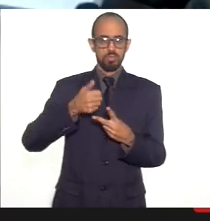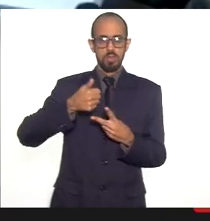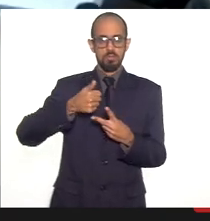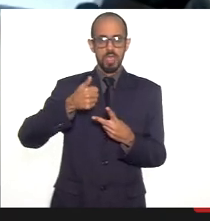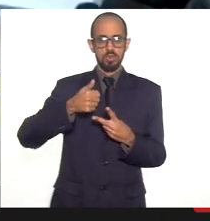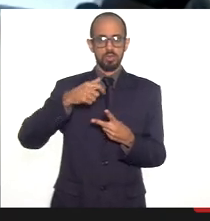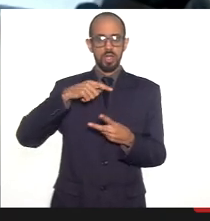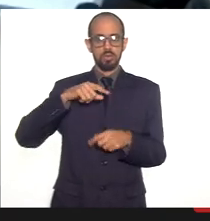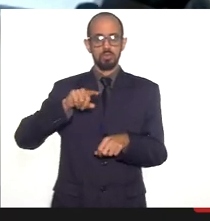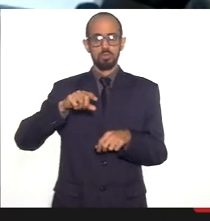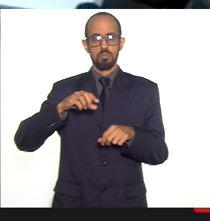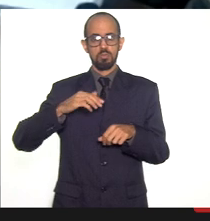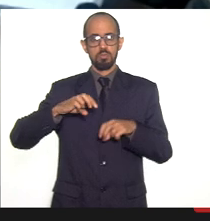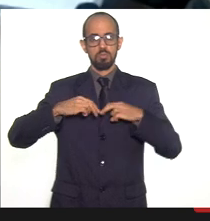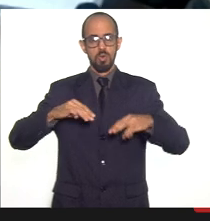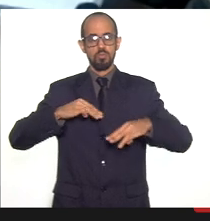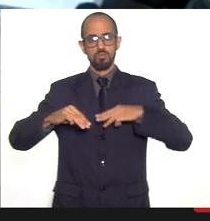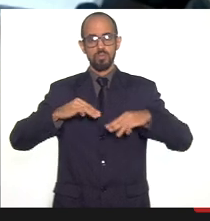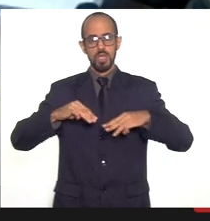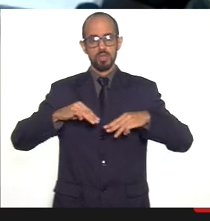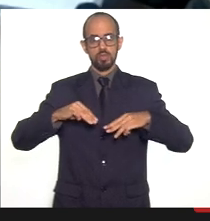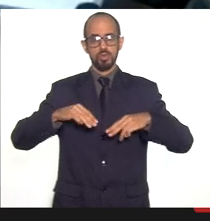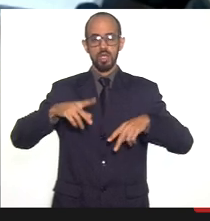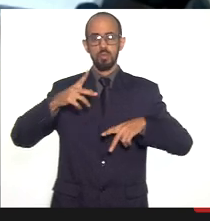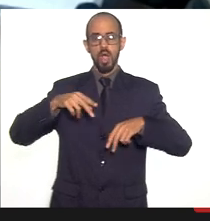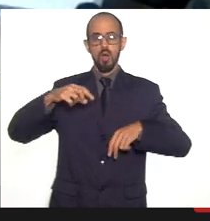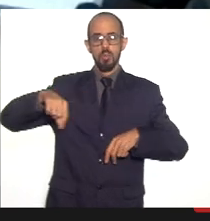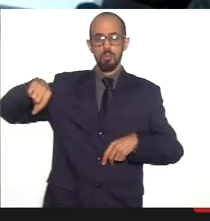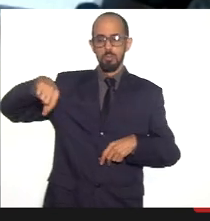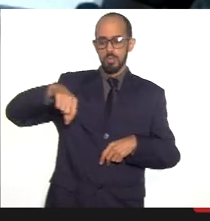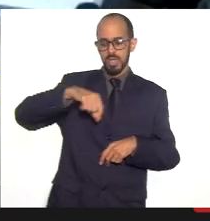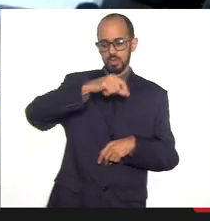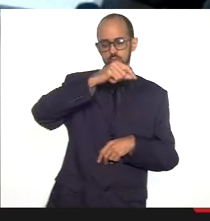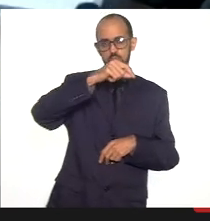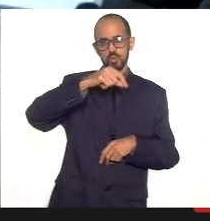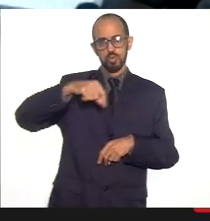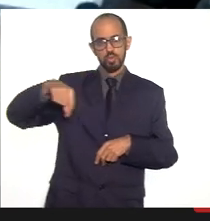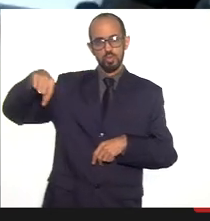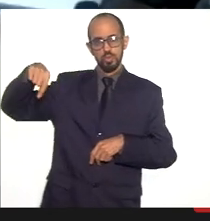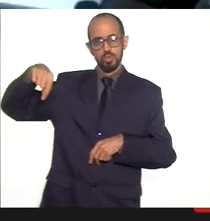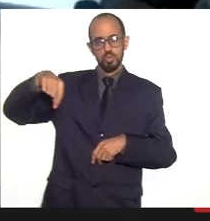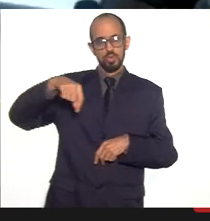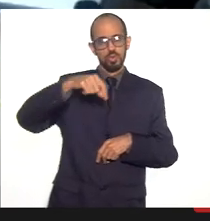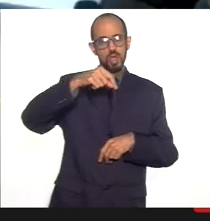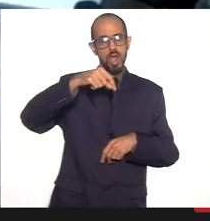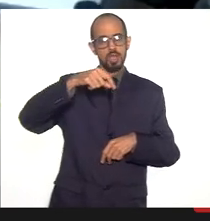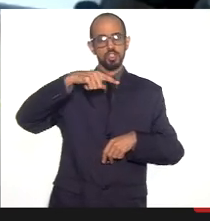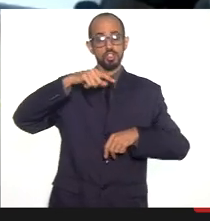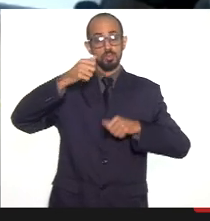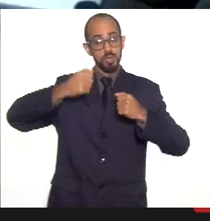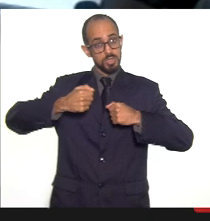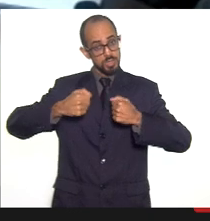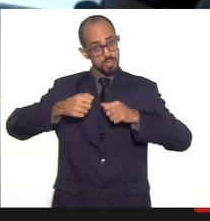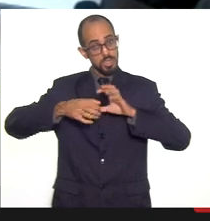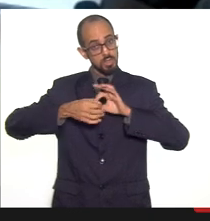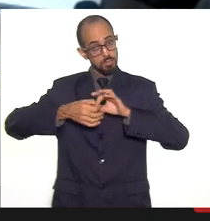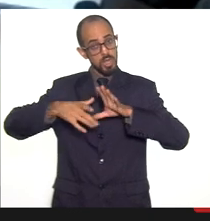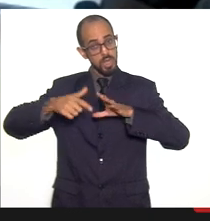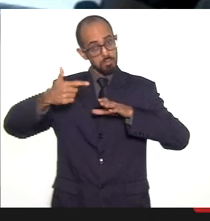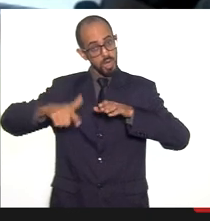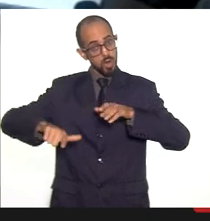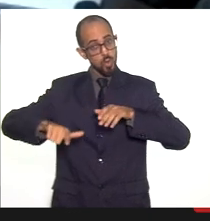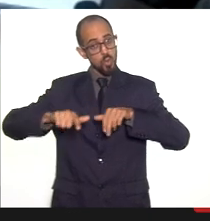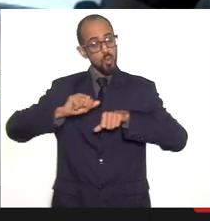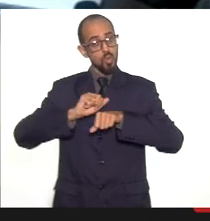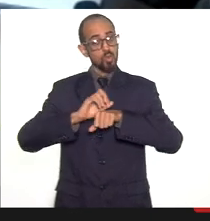tem que começar a liberar esses leitos de Covid para as outras patologias. Obviamente, nos preocupando